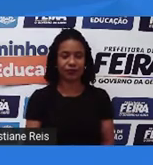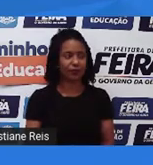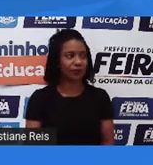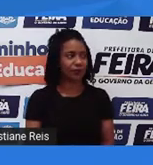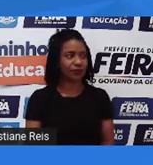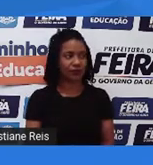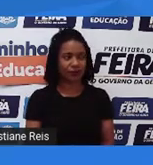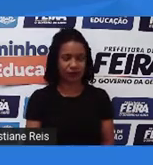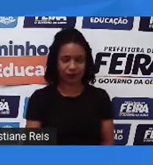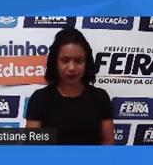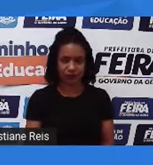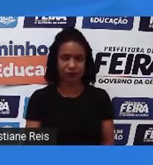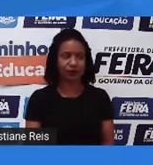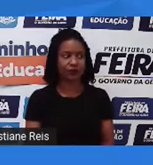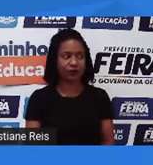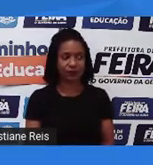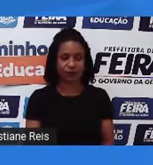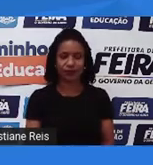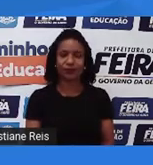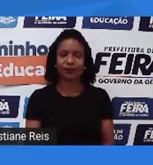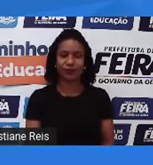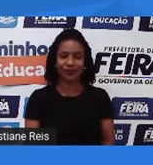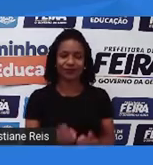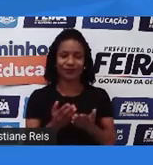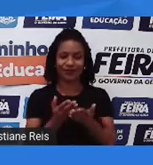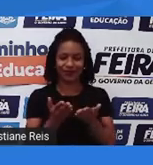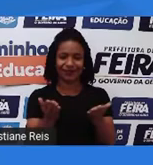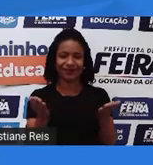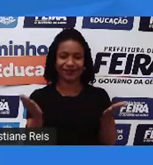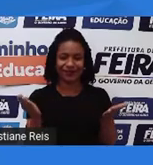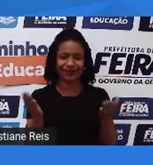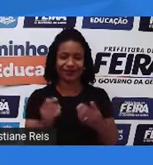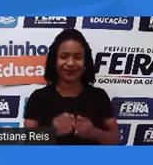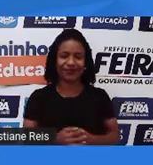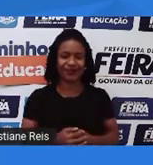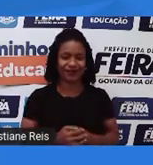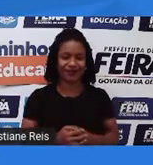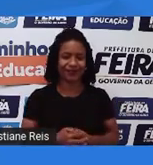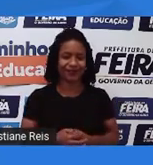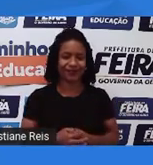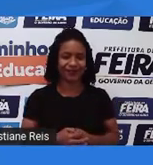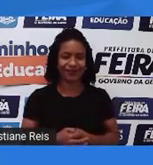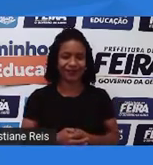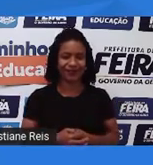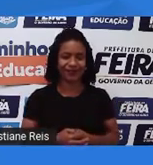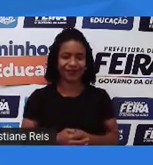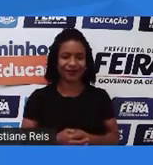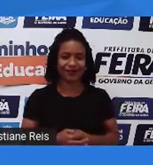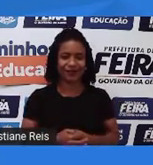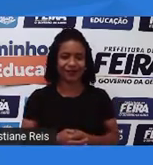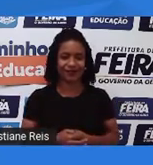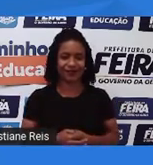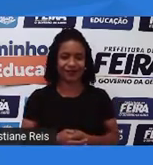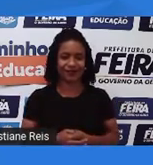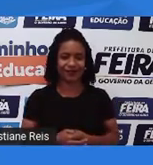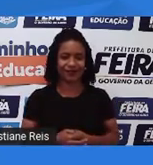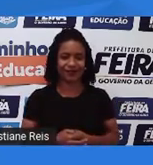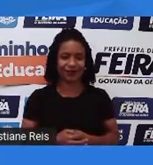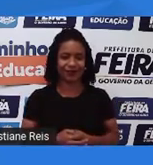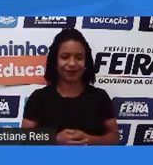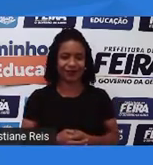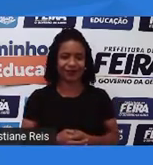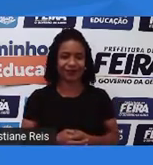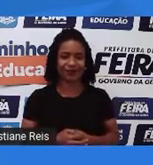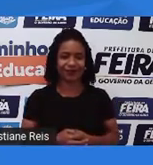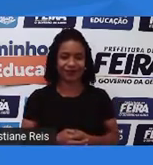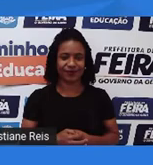An e-mail from your school administrator says your attention record needs to be verified